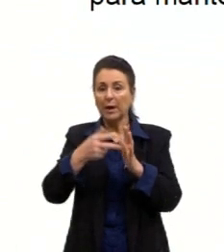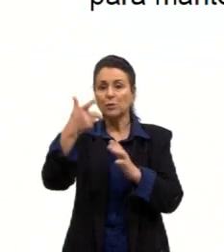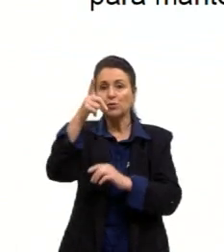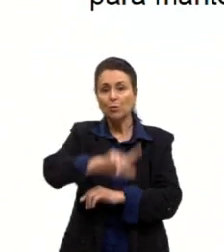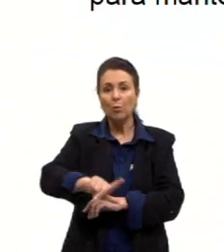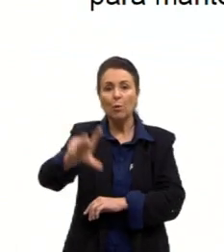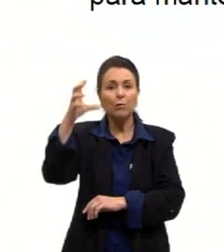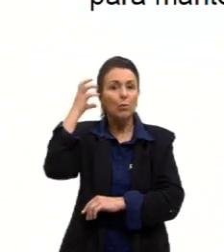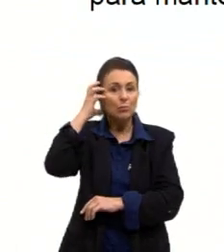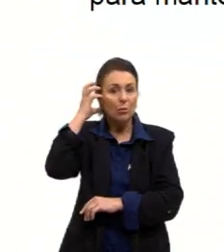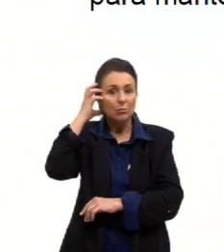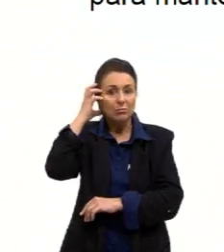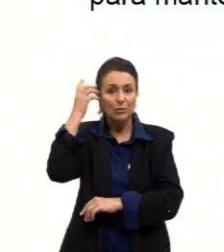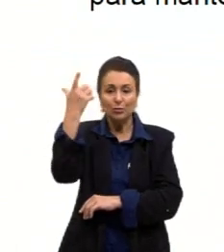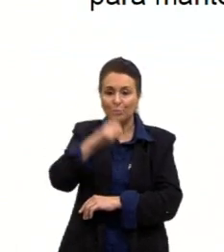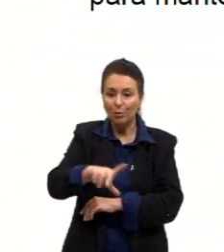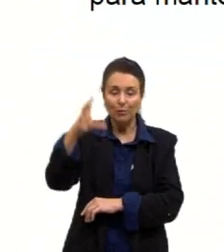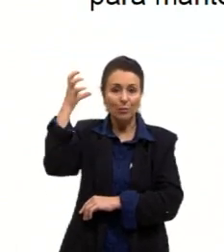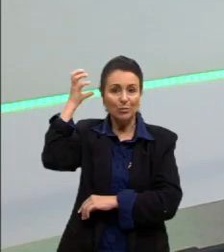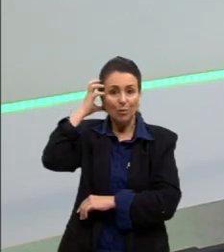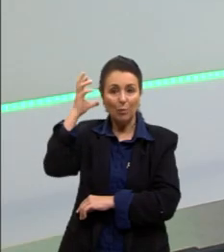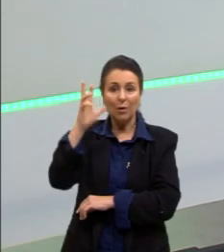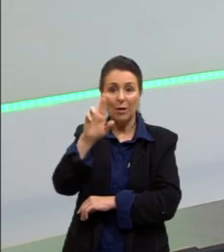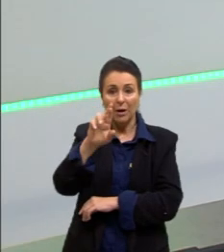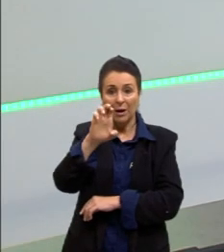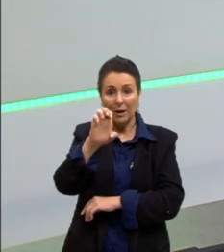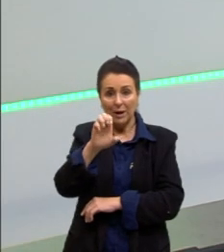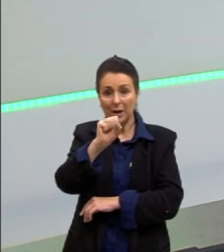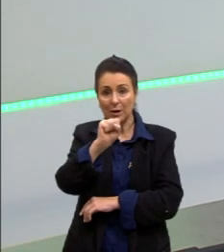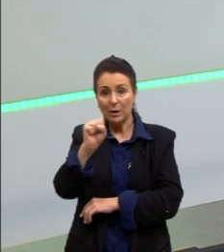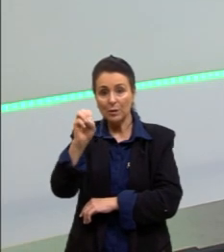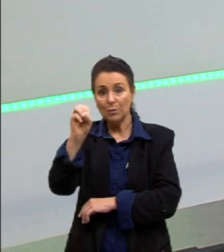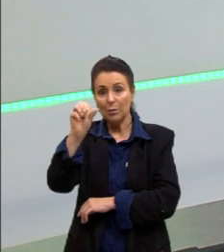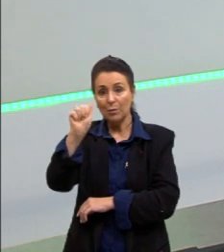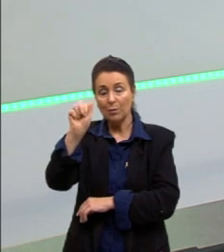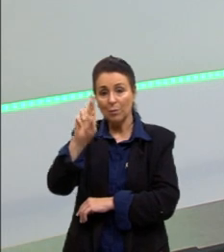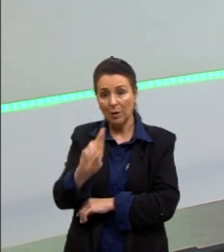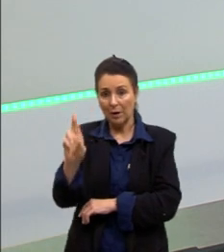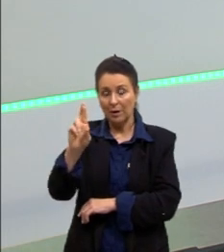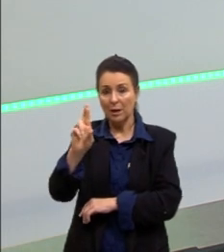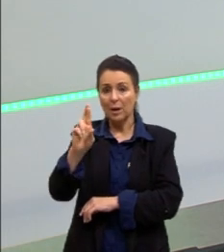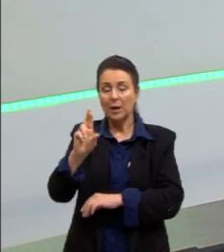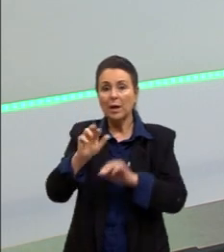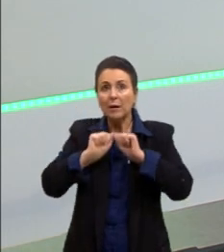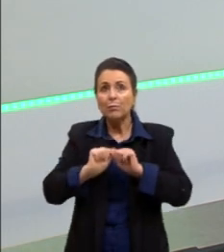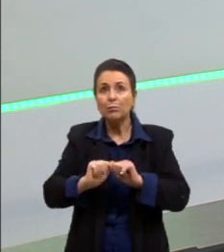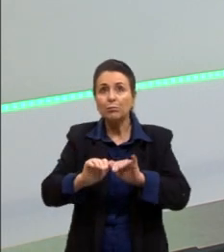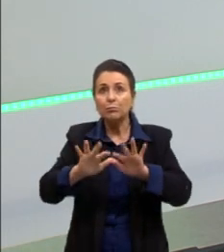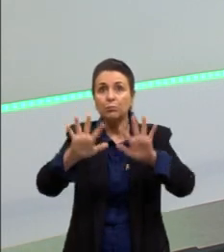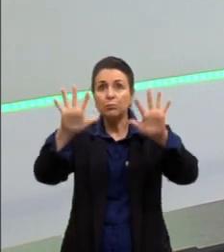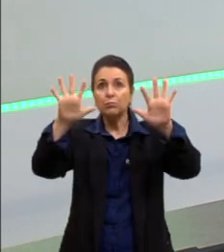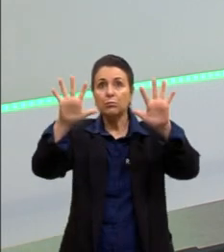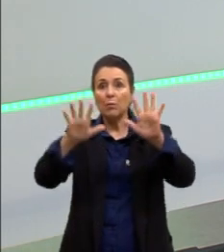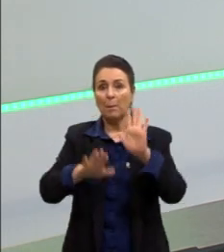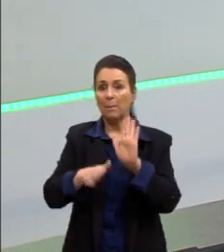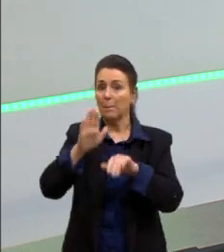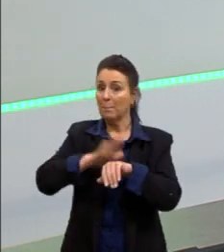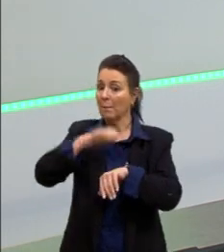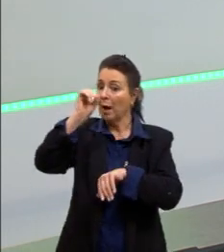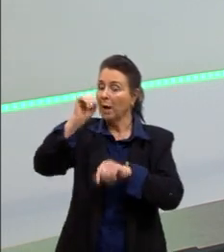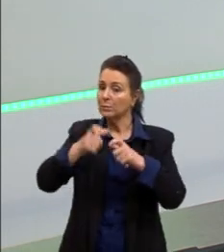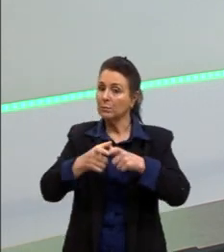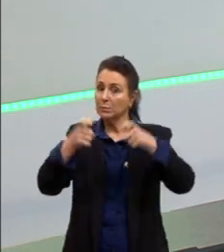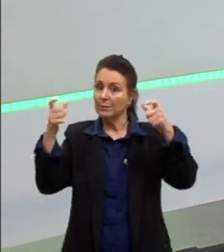soar novamente. É algo que vai então se propagando de uma forma cada vez mais aumentada. Certo? Então,